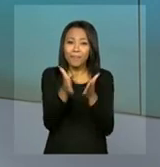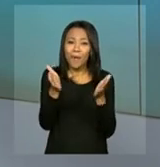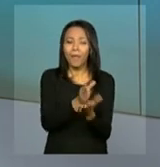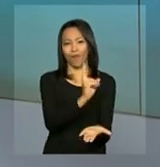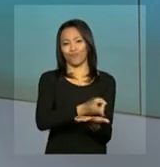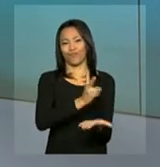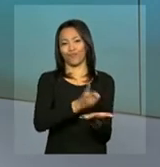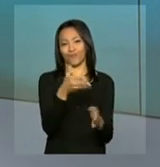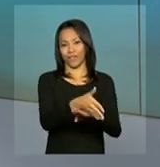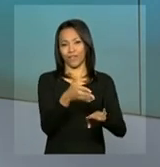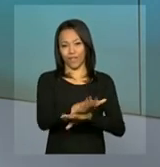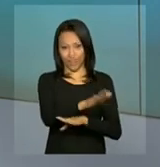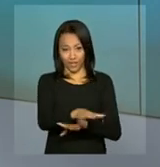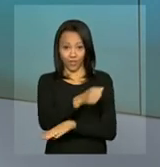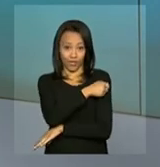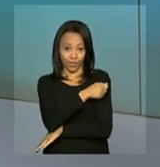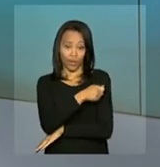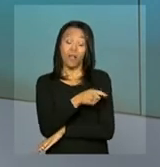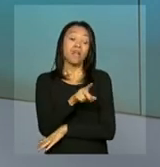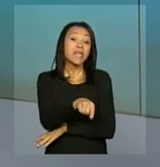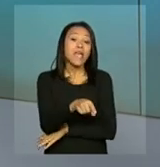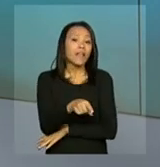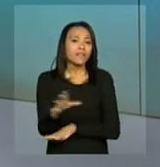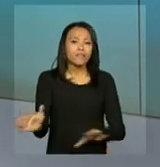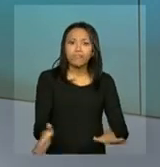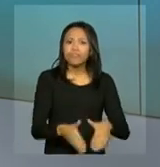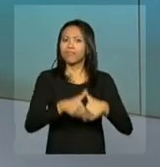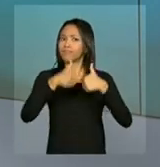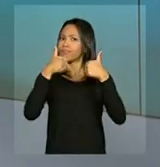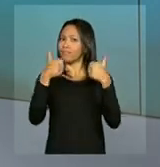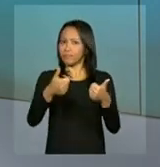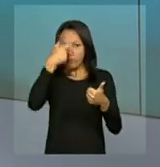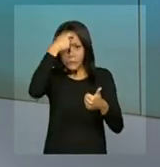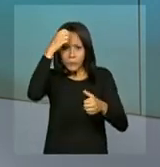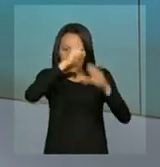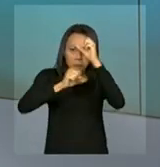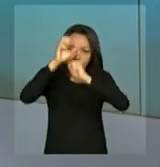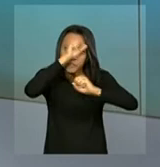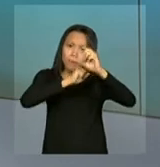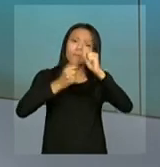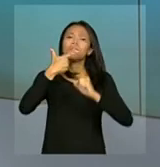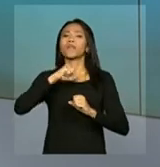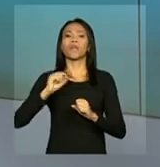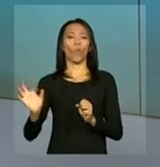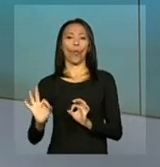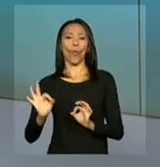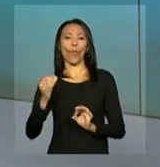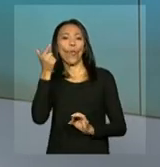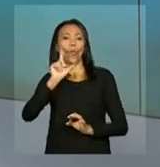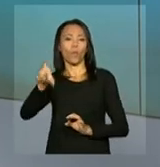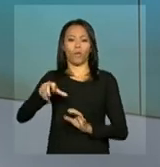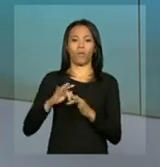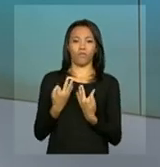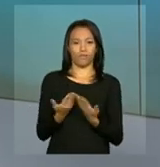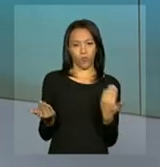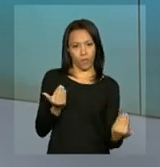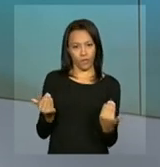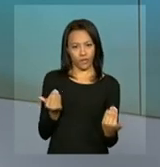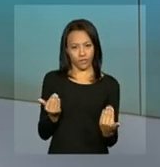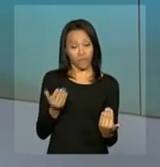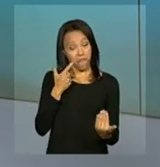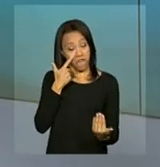manterem na escola. E o desempenho delas, muitas vezes, é melhor com relação ao de quem não é beneficiário do Bolsa Família.